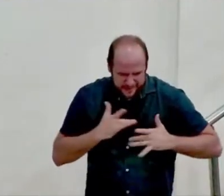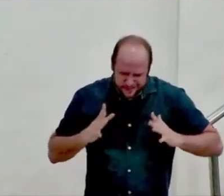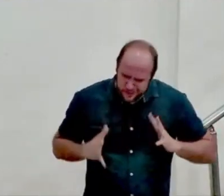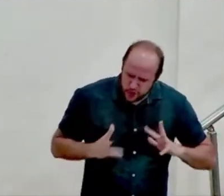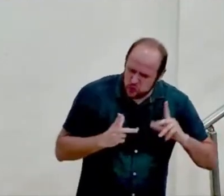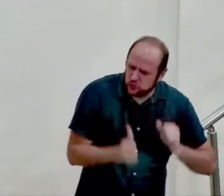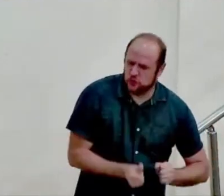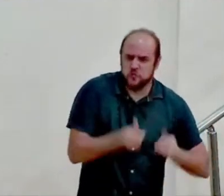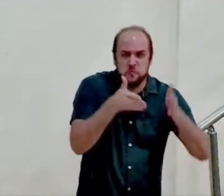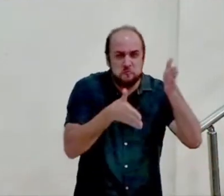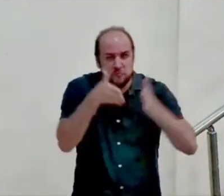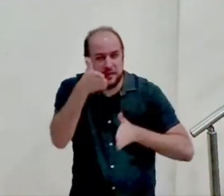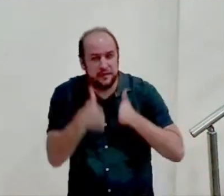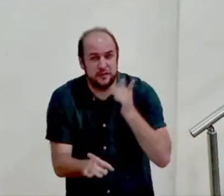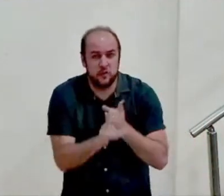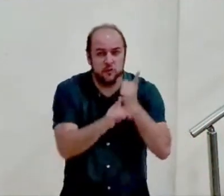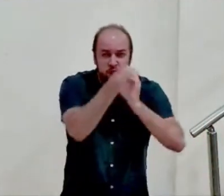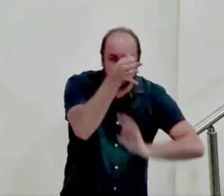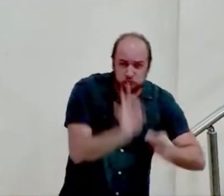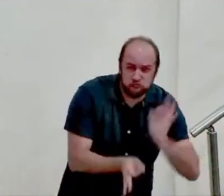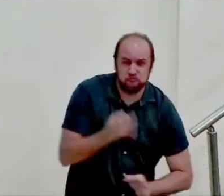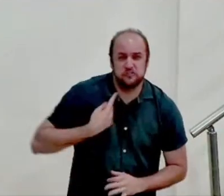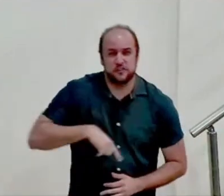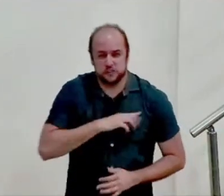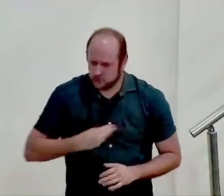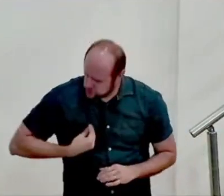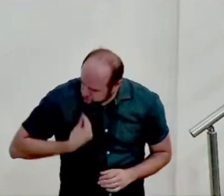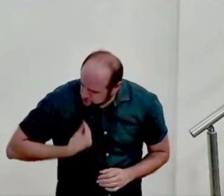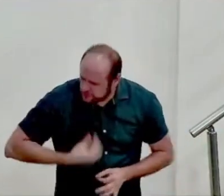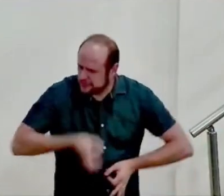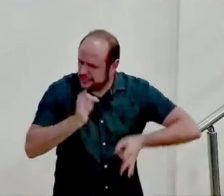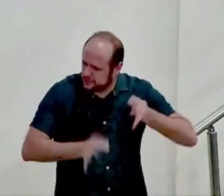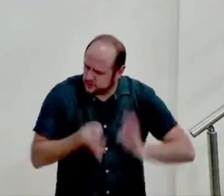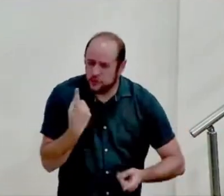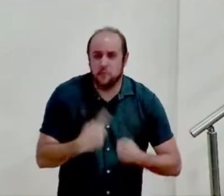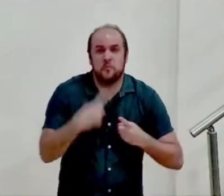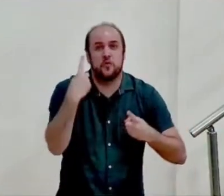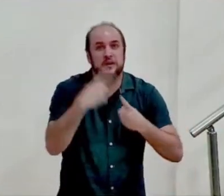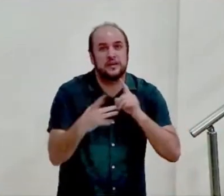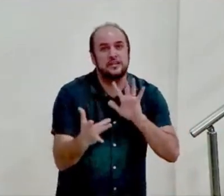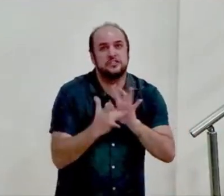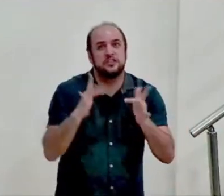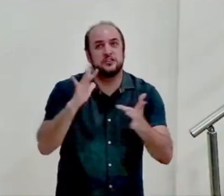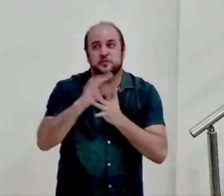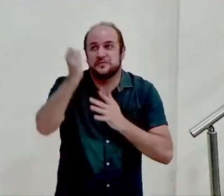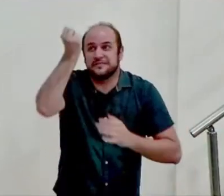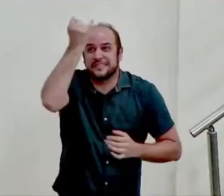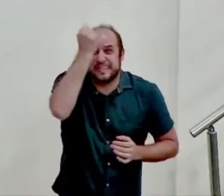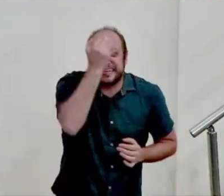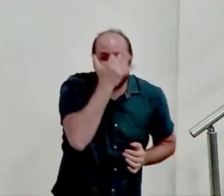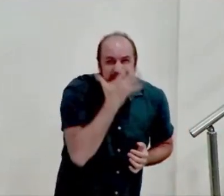momento de encontro justo que nós vivemos é porque Cristo nos deu a sua graça